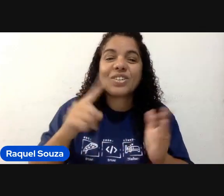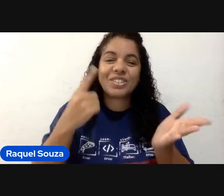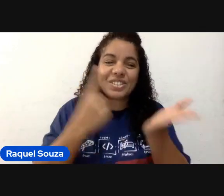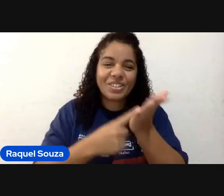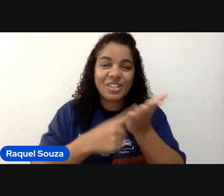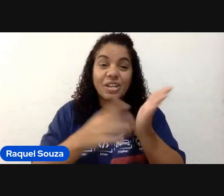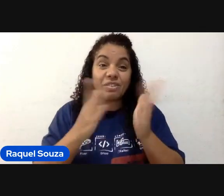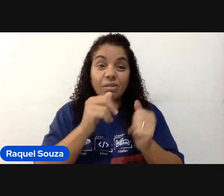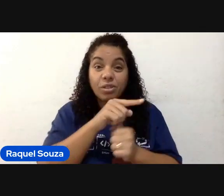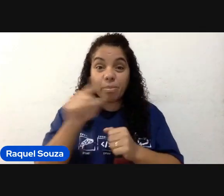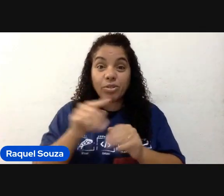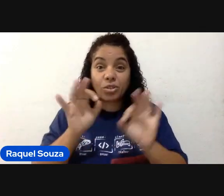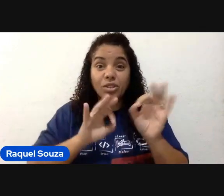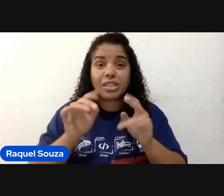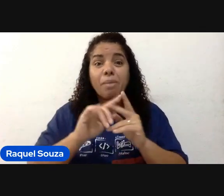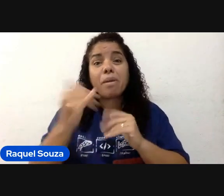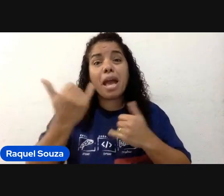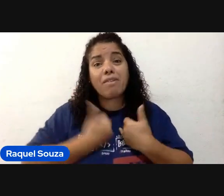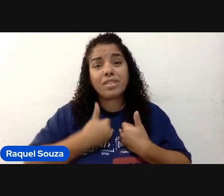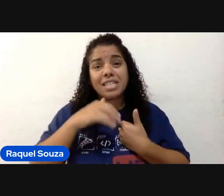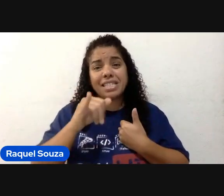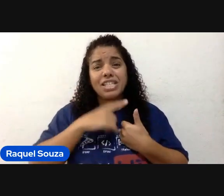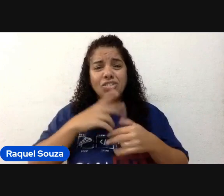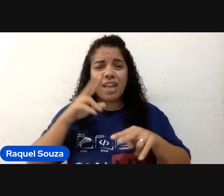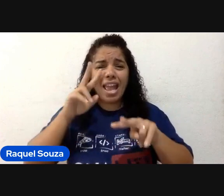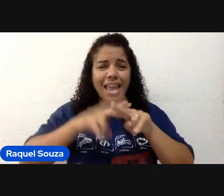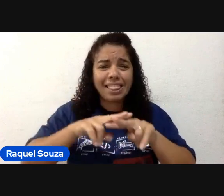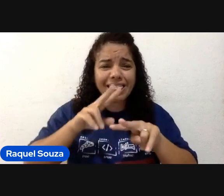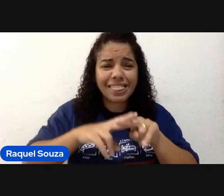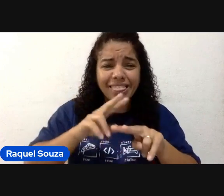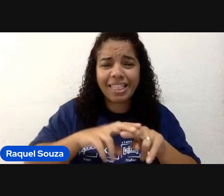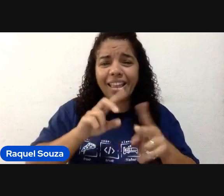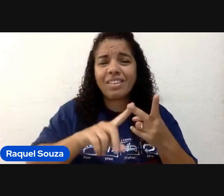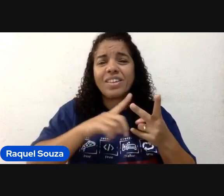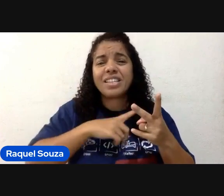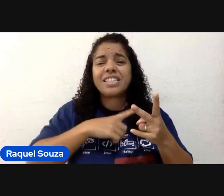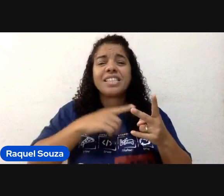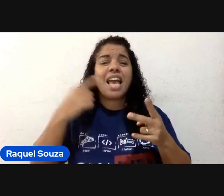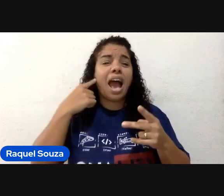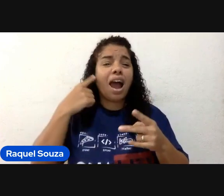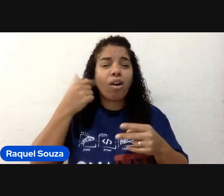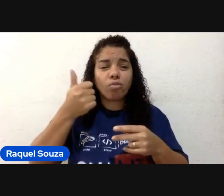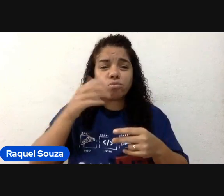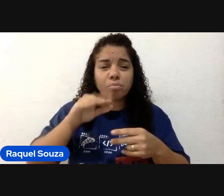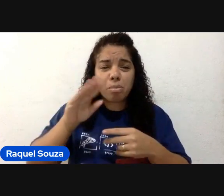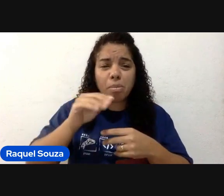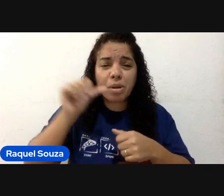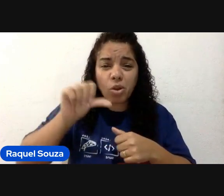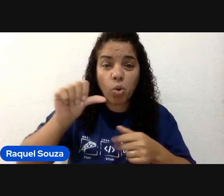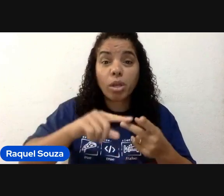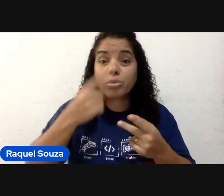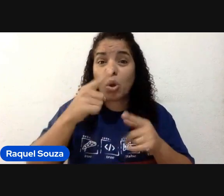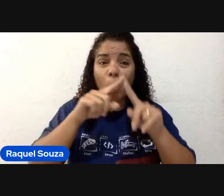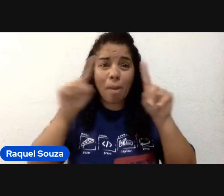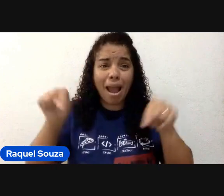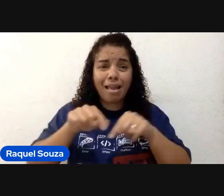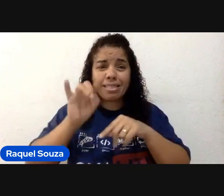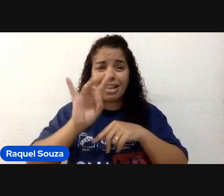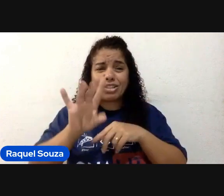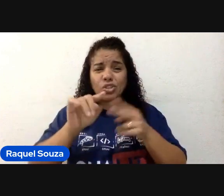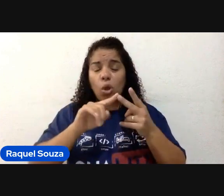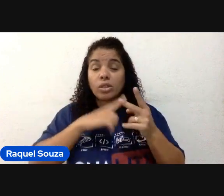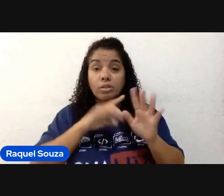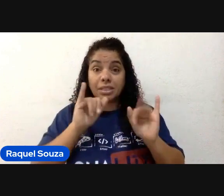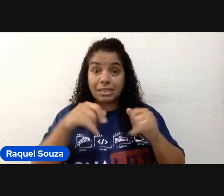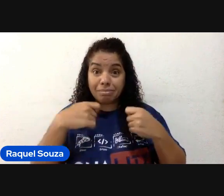pedir para a galera da organização me avisar se estiver travando, se o áudio estiver ruim. Porque eu estou com uma tela só e está... Então, se